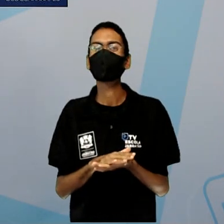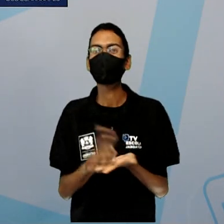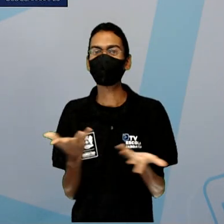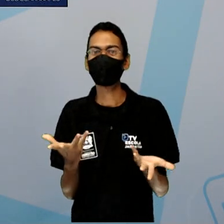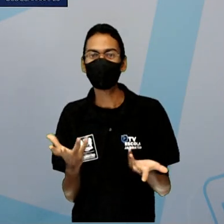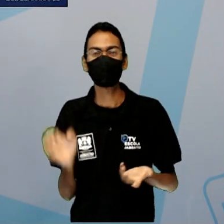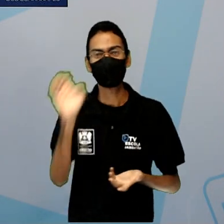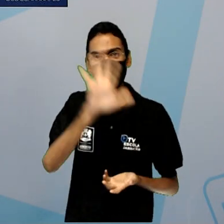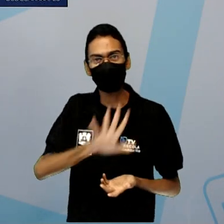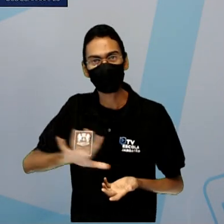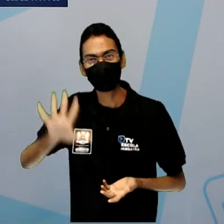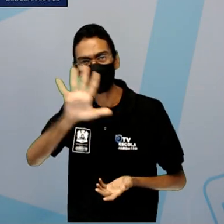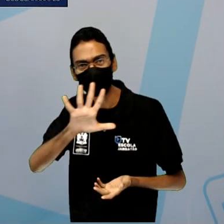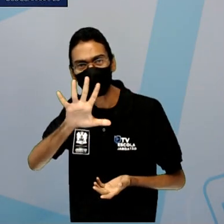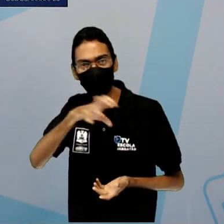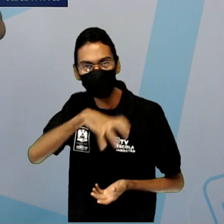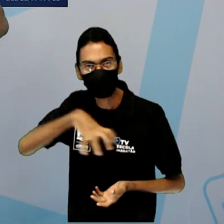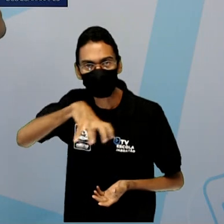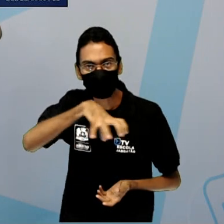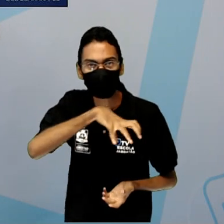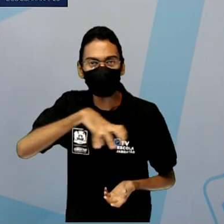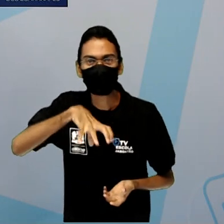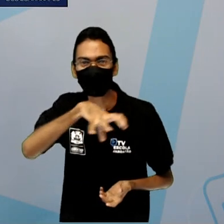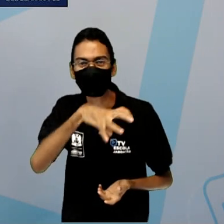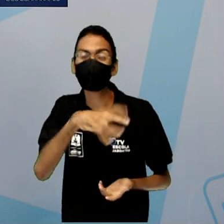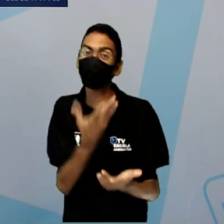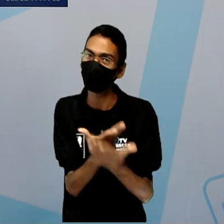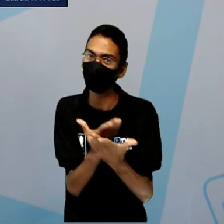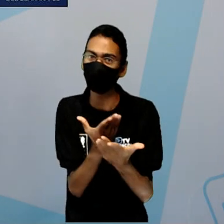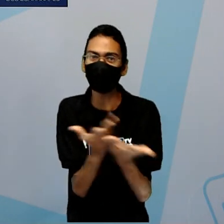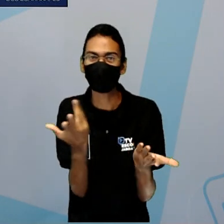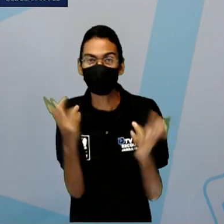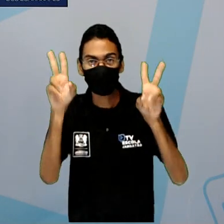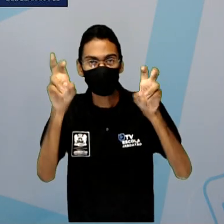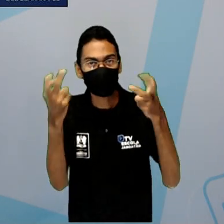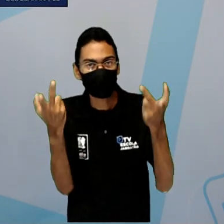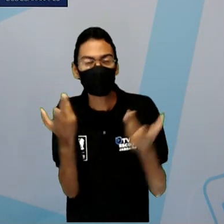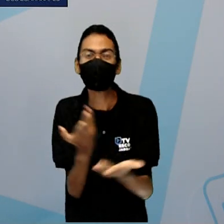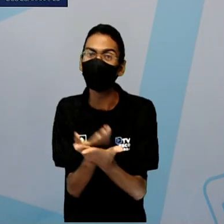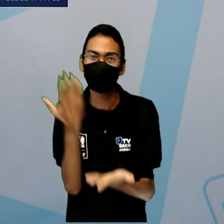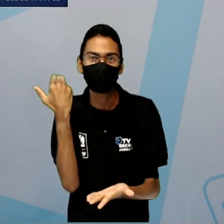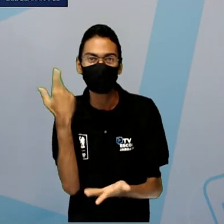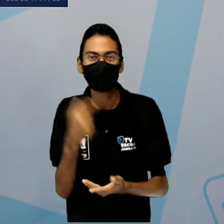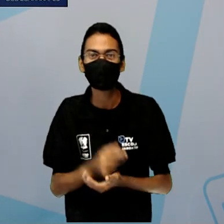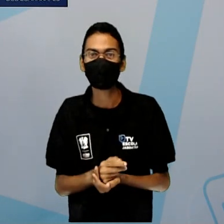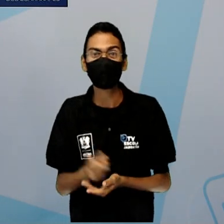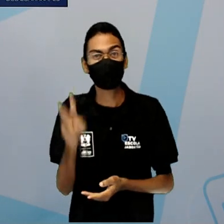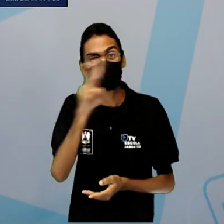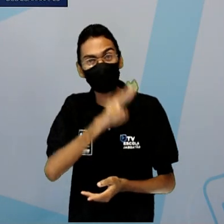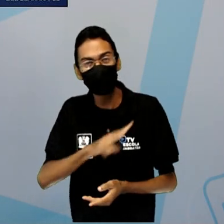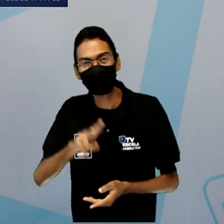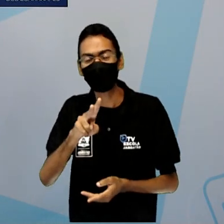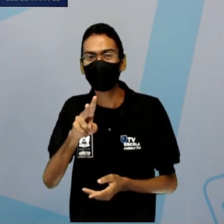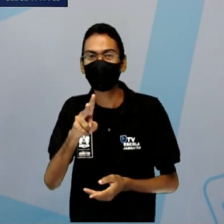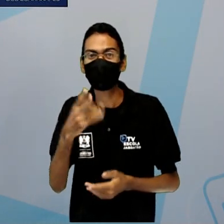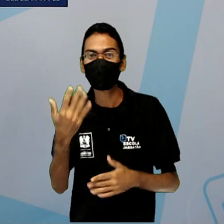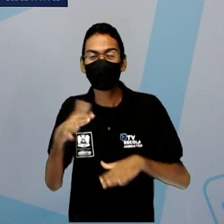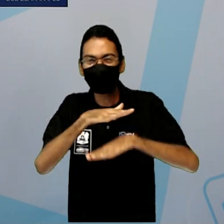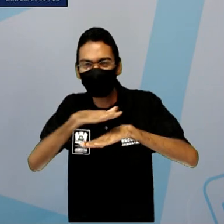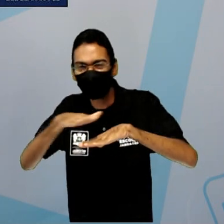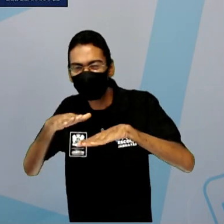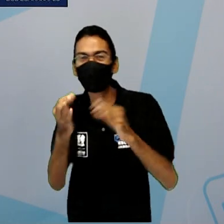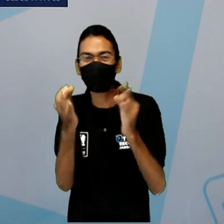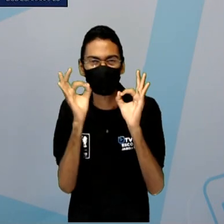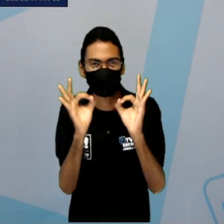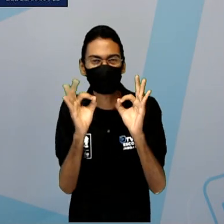europeu. Massa, massa. A gente viu um pouco de relevo. Foi incrível. Sucesso total, não foi? Beleza? Então, vamos